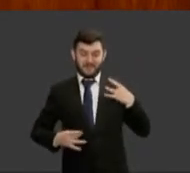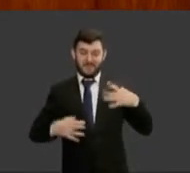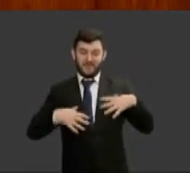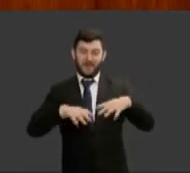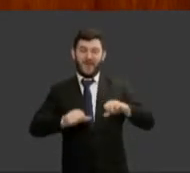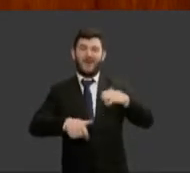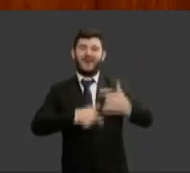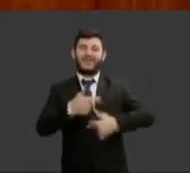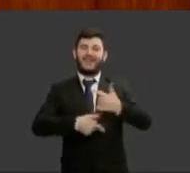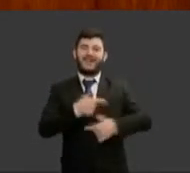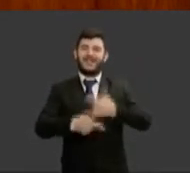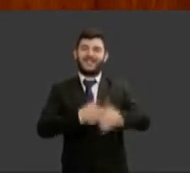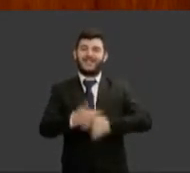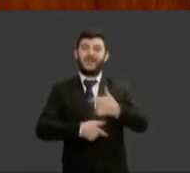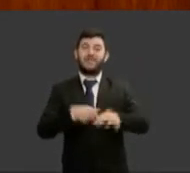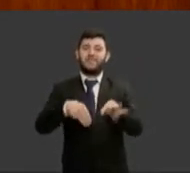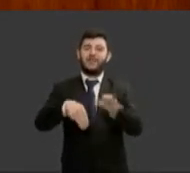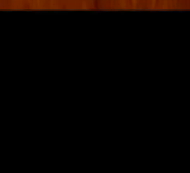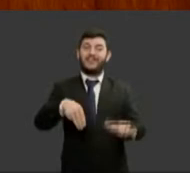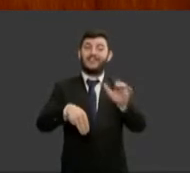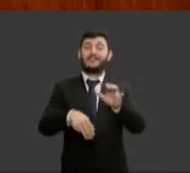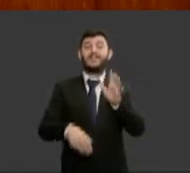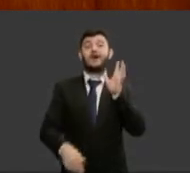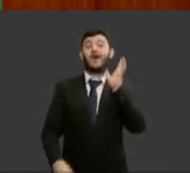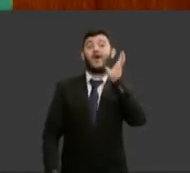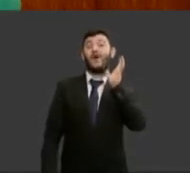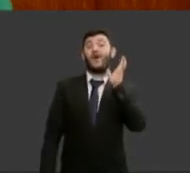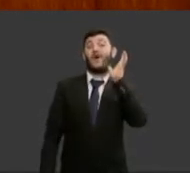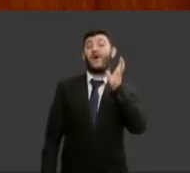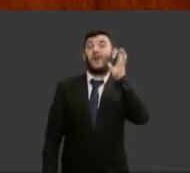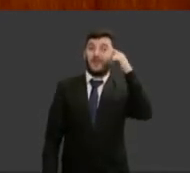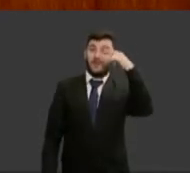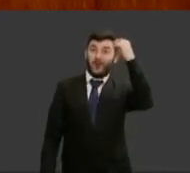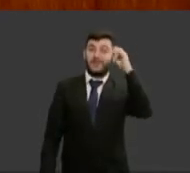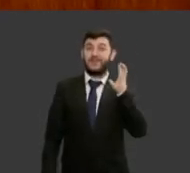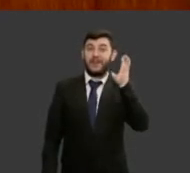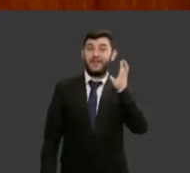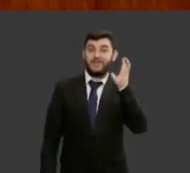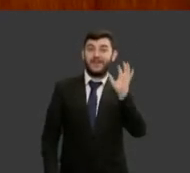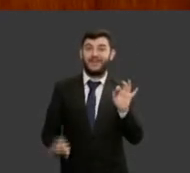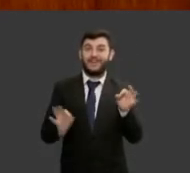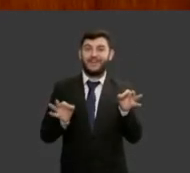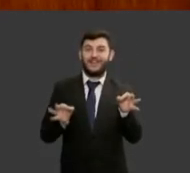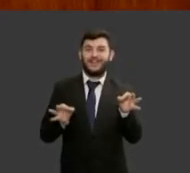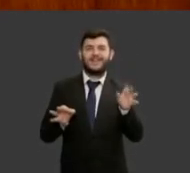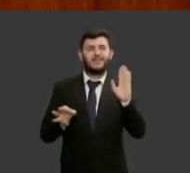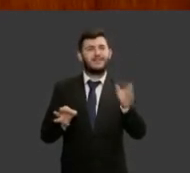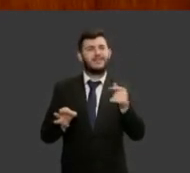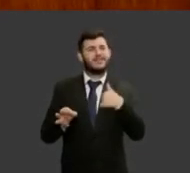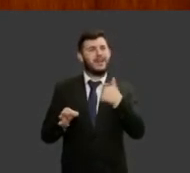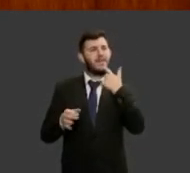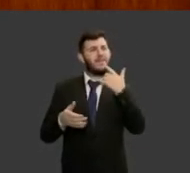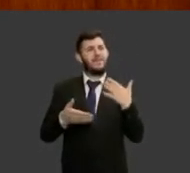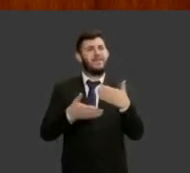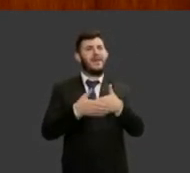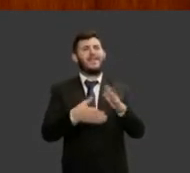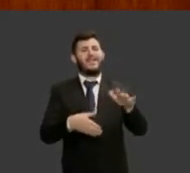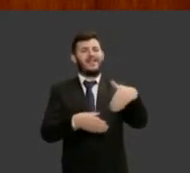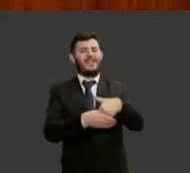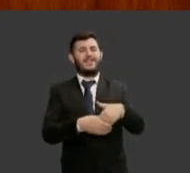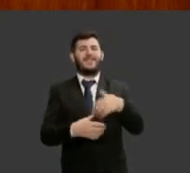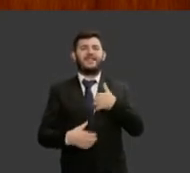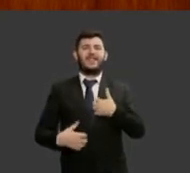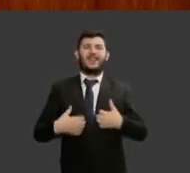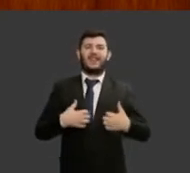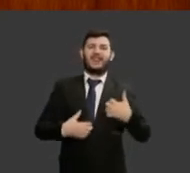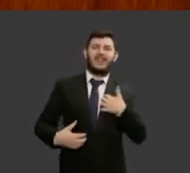Superior Eleitoral às vésperas de uma das eleições mais conturbadas de